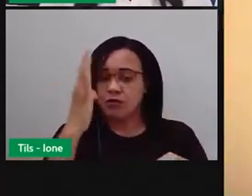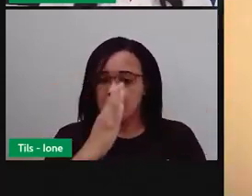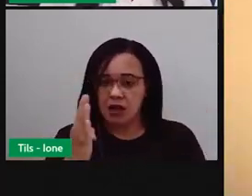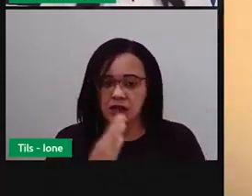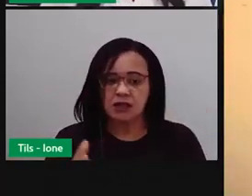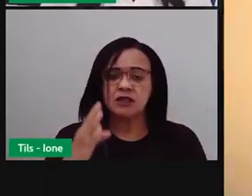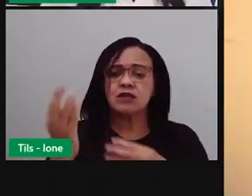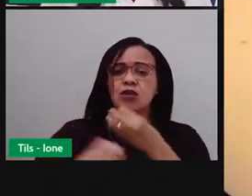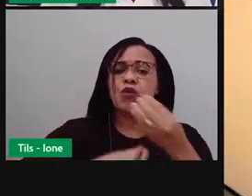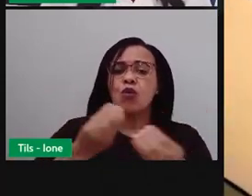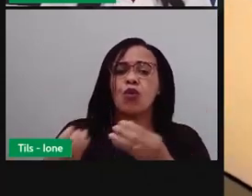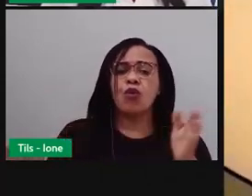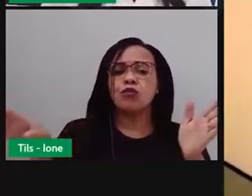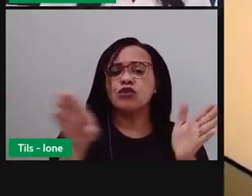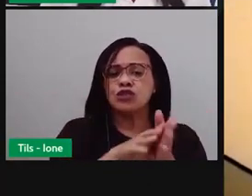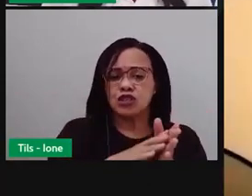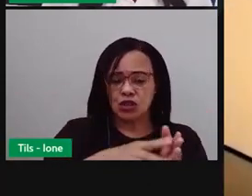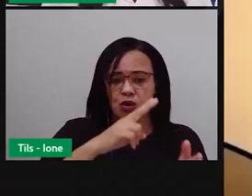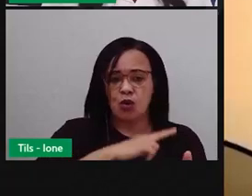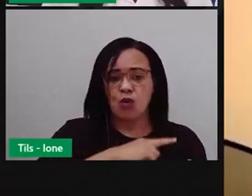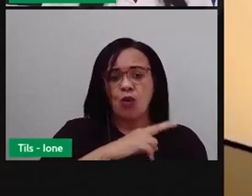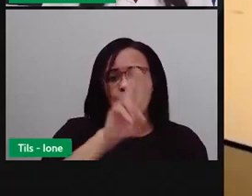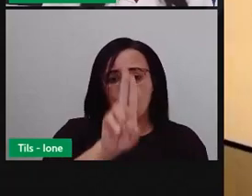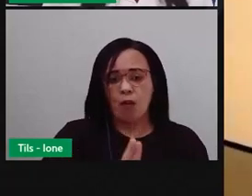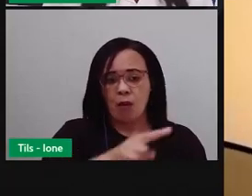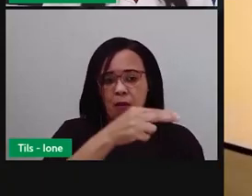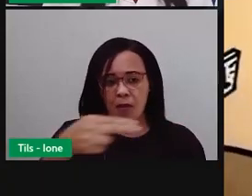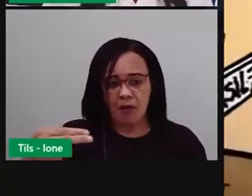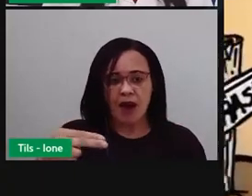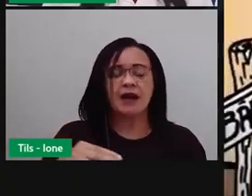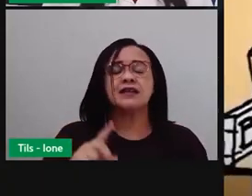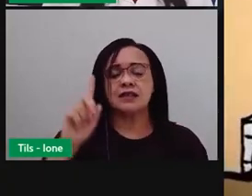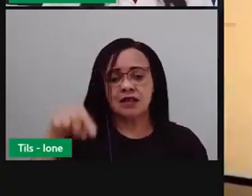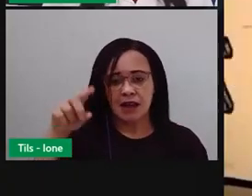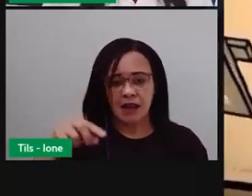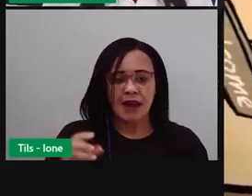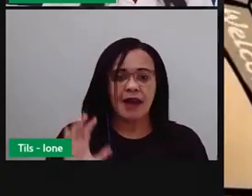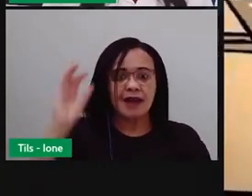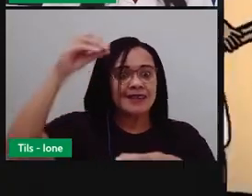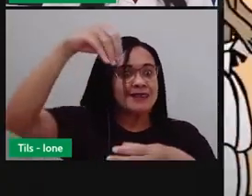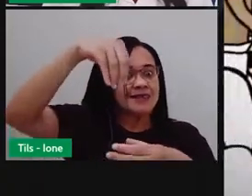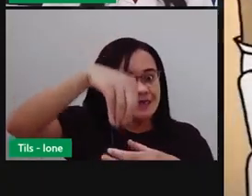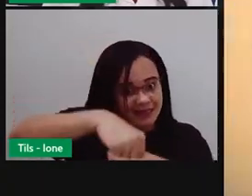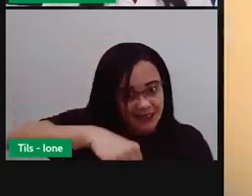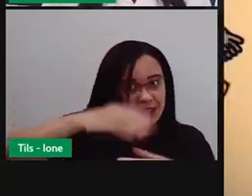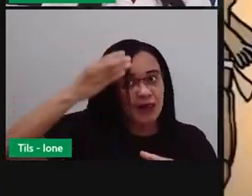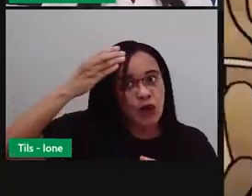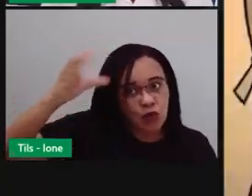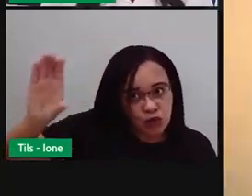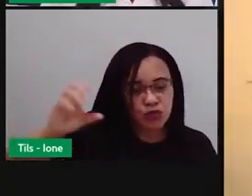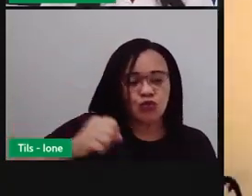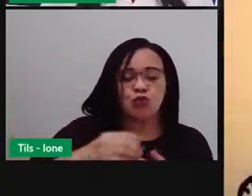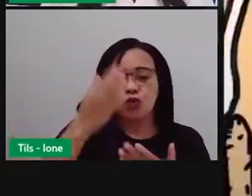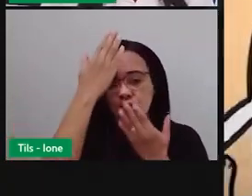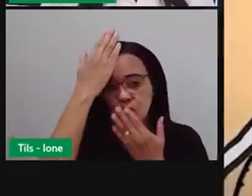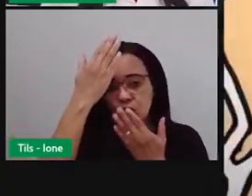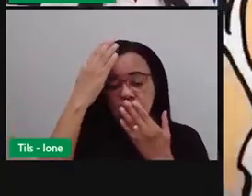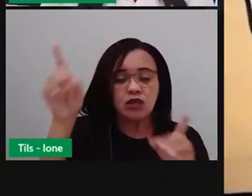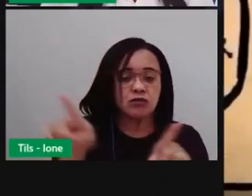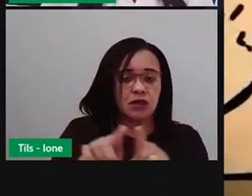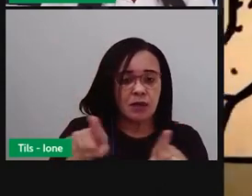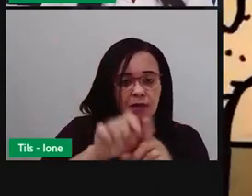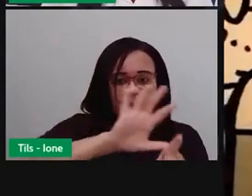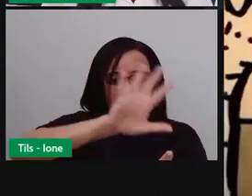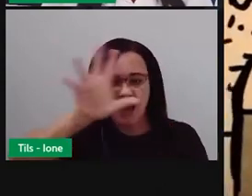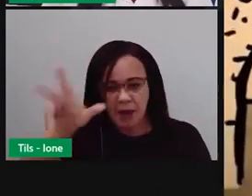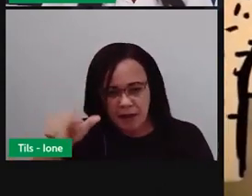chegou através dos padres jesuítas, que logo incorporou o costume das populações indígenas e afro-brasileira. Os